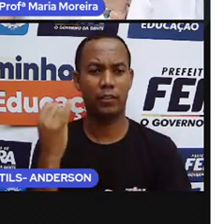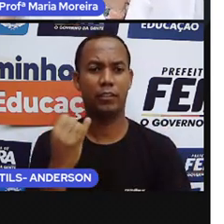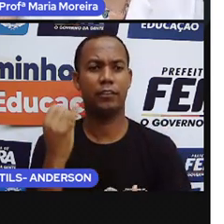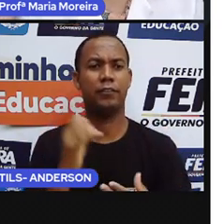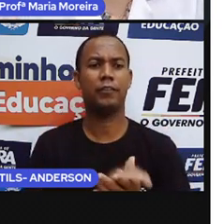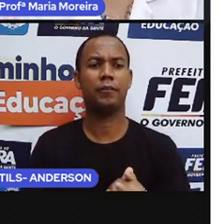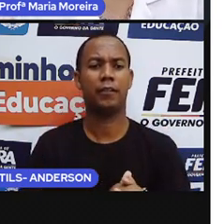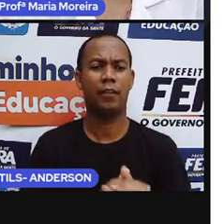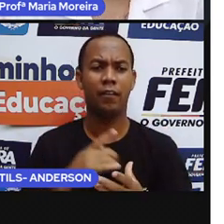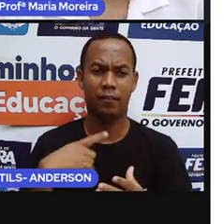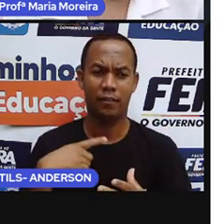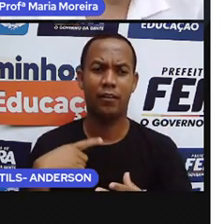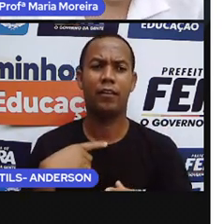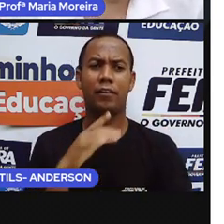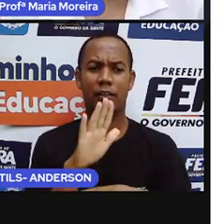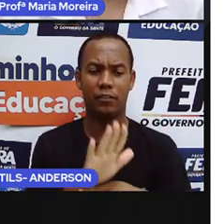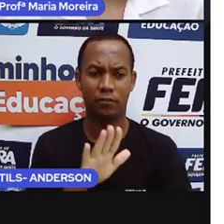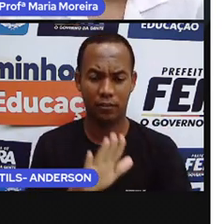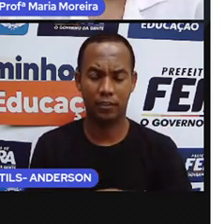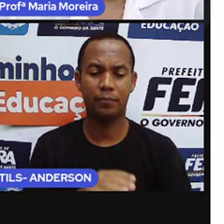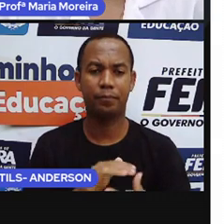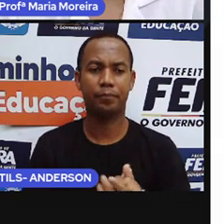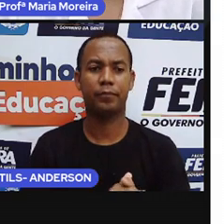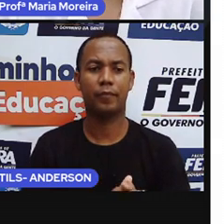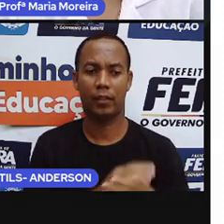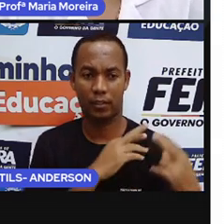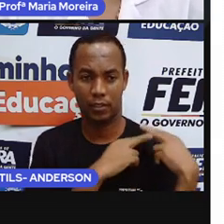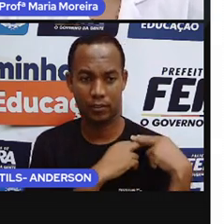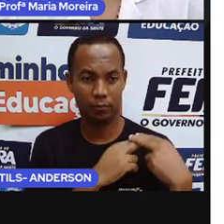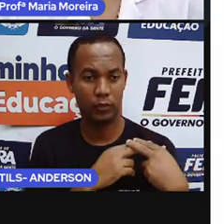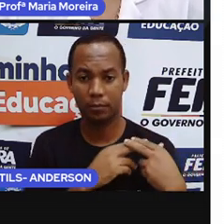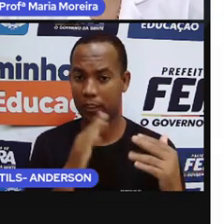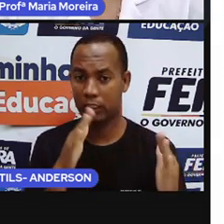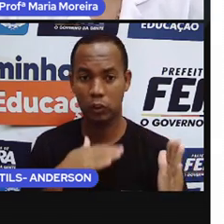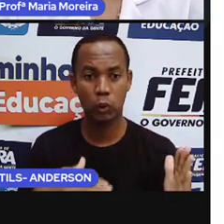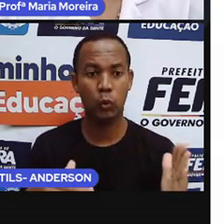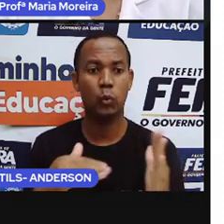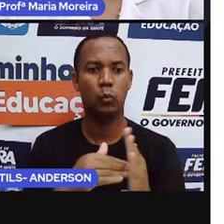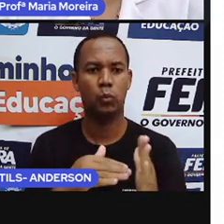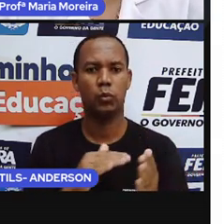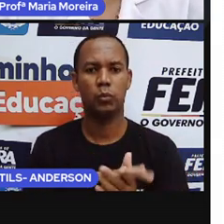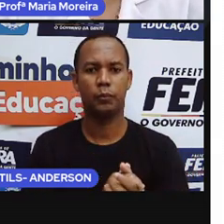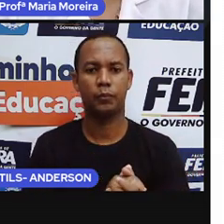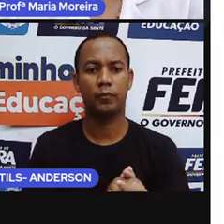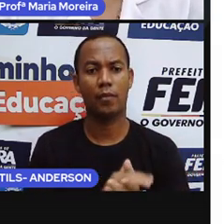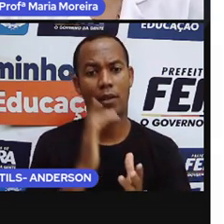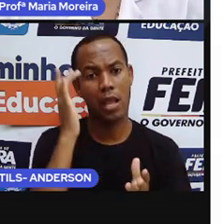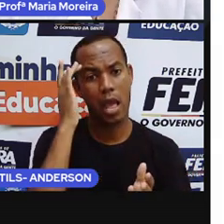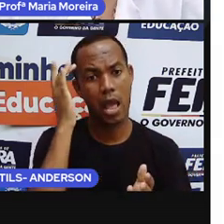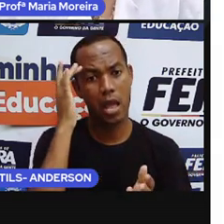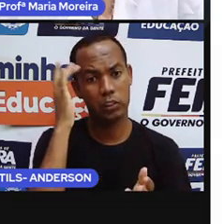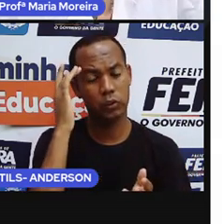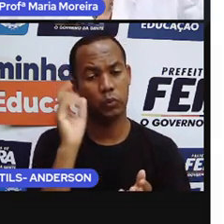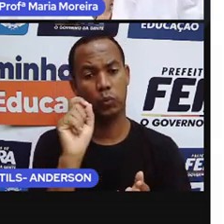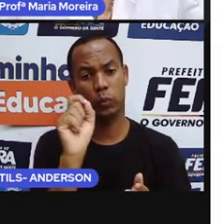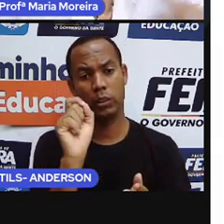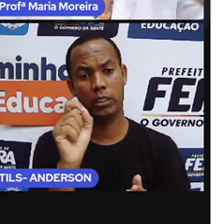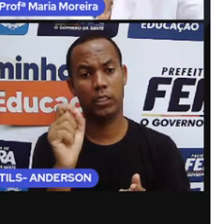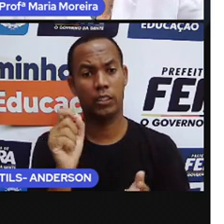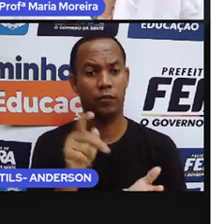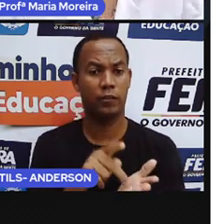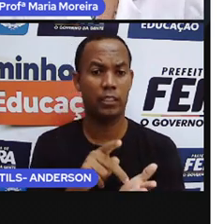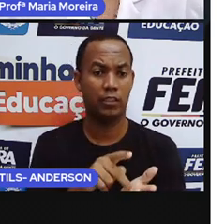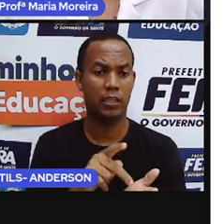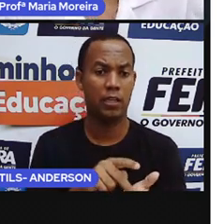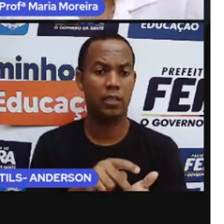o vovô, tem que ajudar, tá? É de responsabilidade de todo mundo. Eu acho que isso, na verdade, se atenderia muito